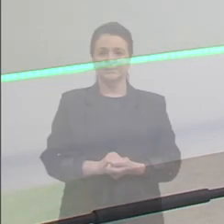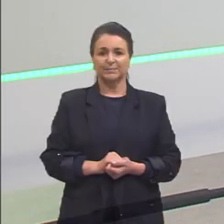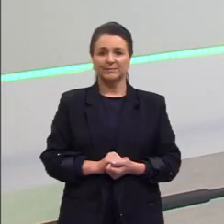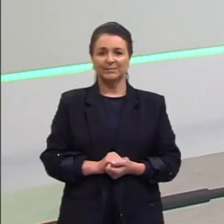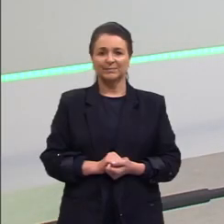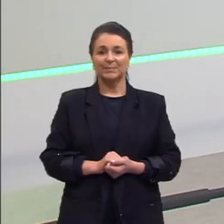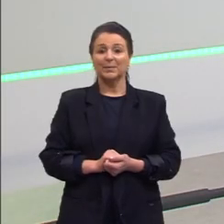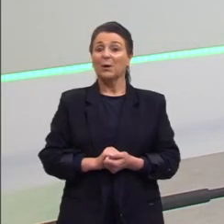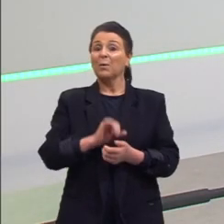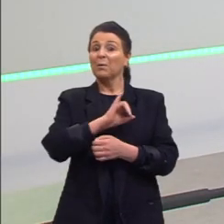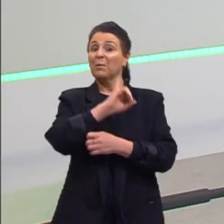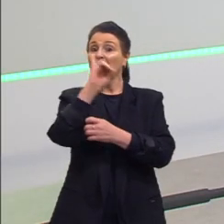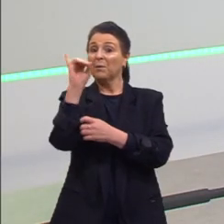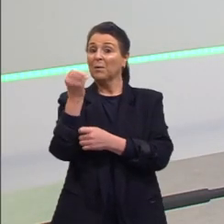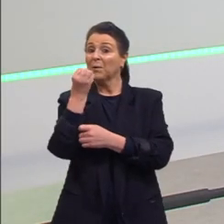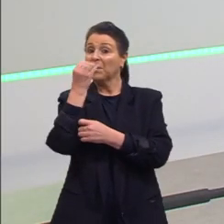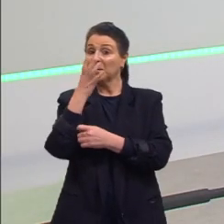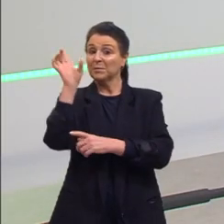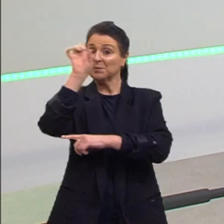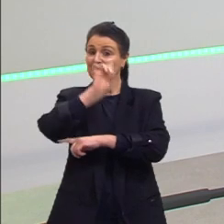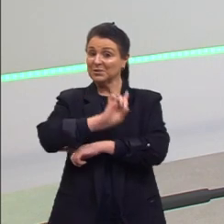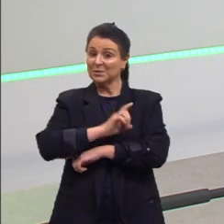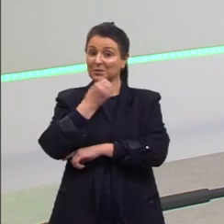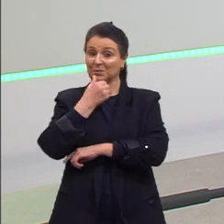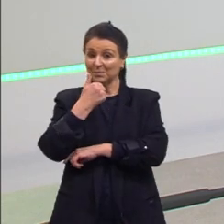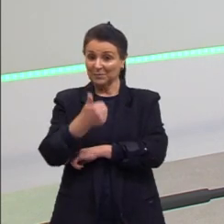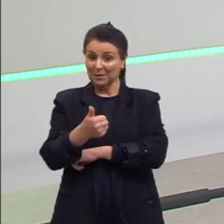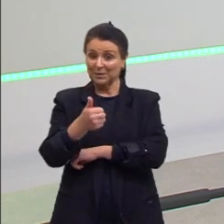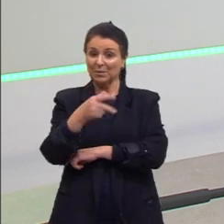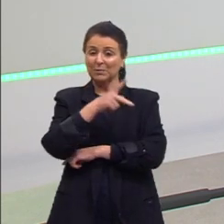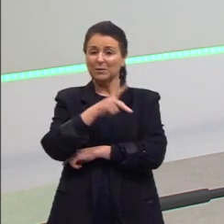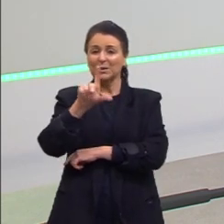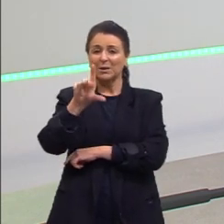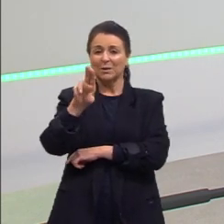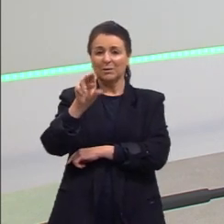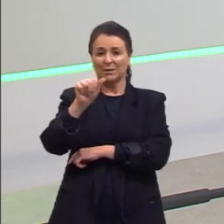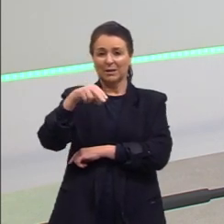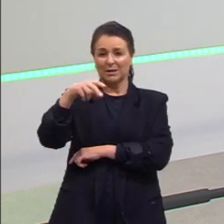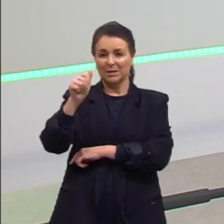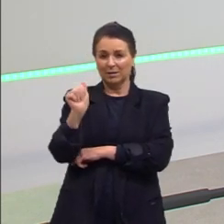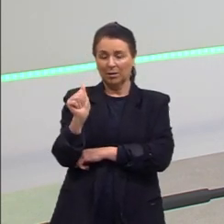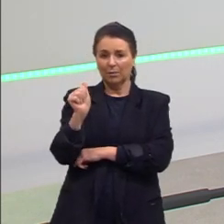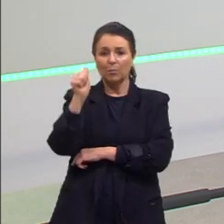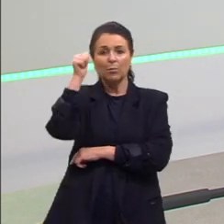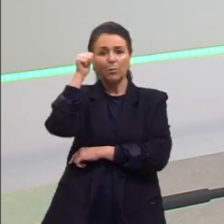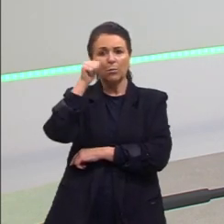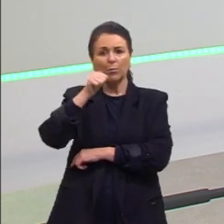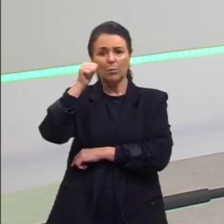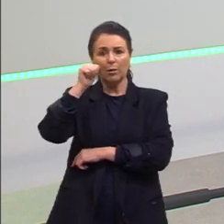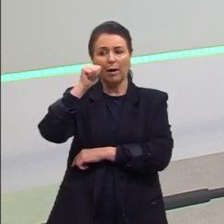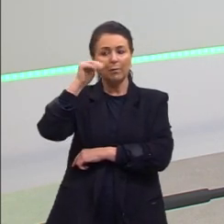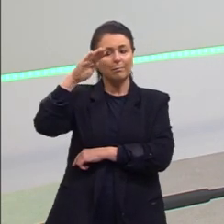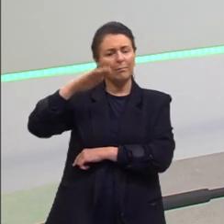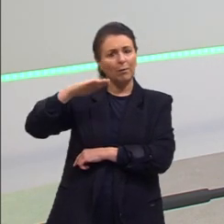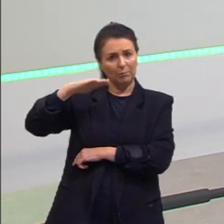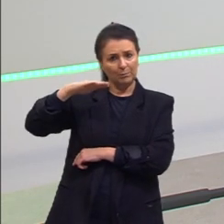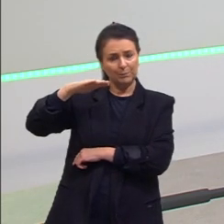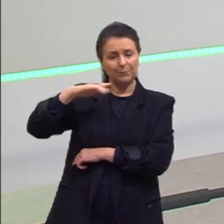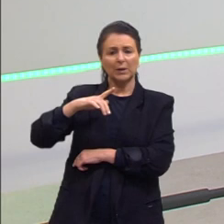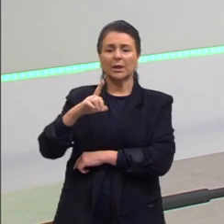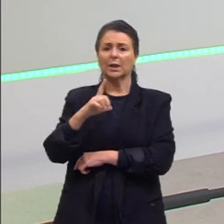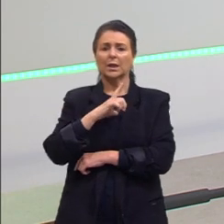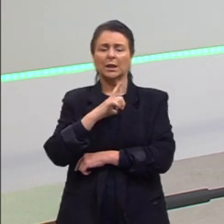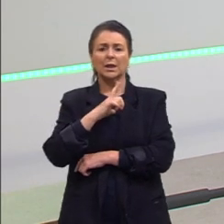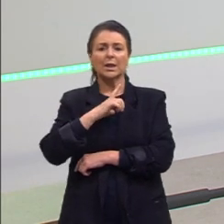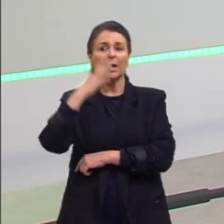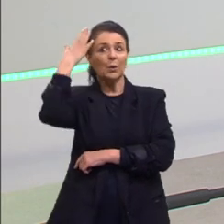E aí pessoal, tudo bem com vocês? Eu sou a professora Luana Miller, sou uma mulher de estatura baixa, tenho